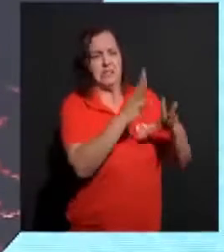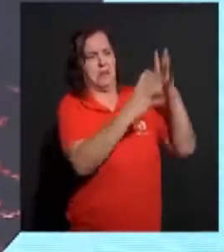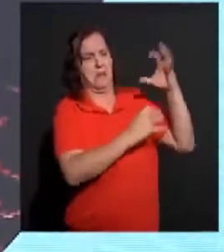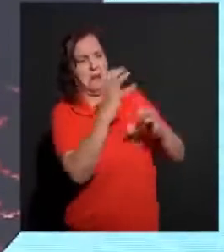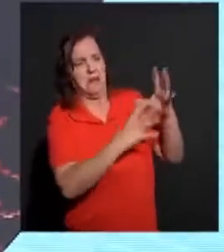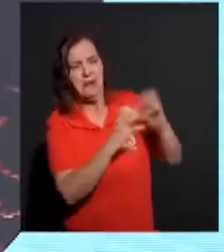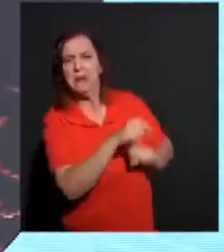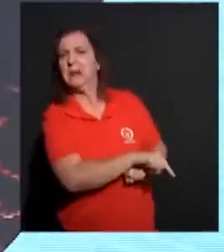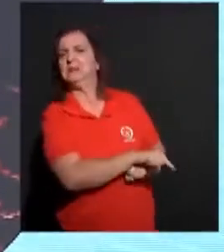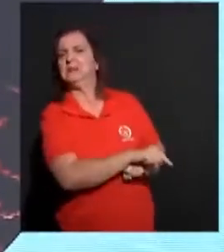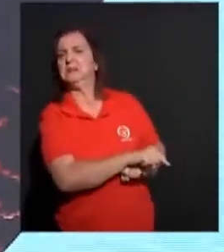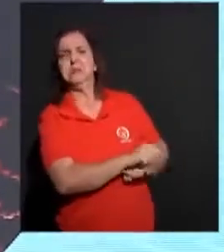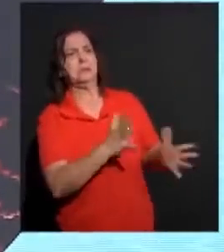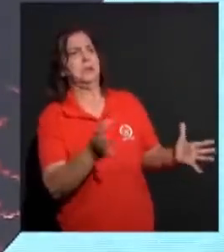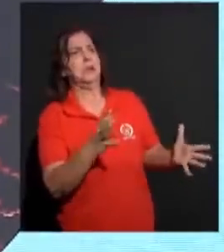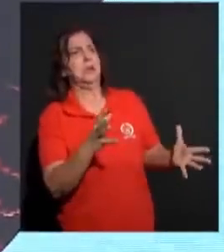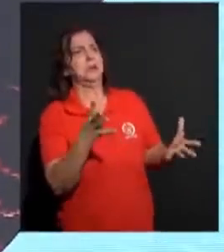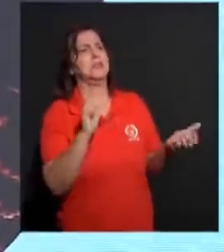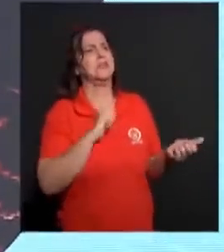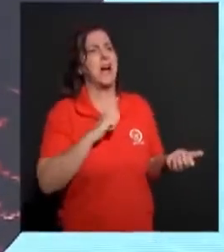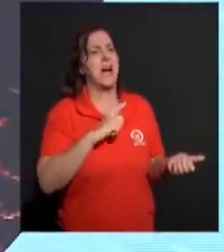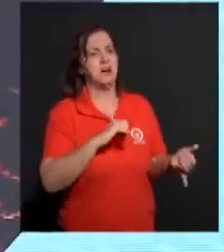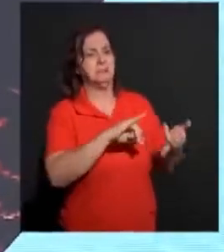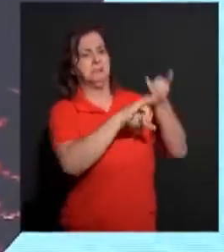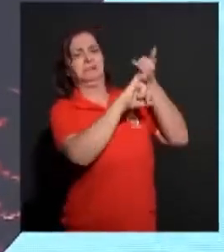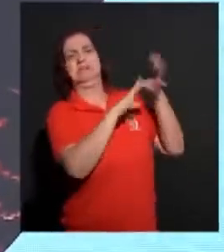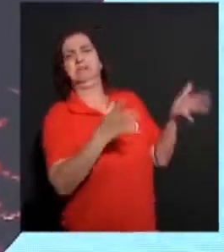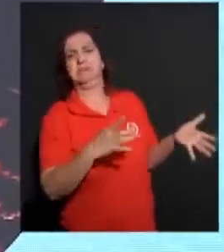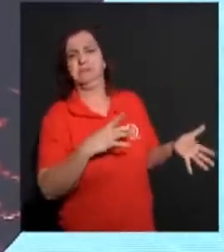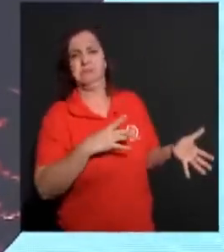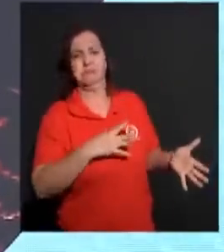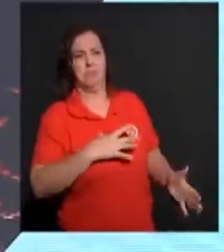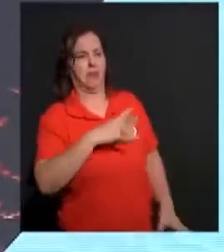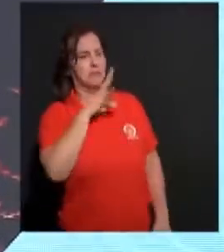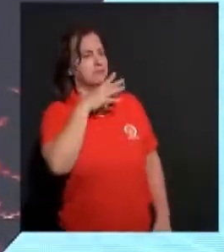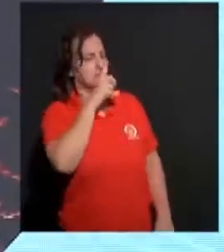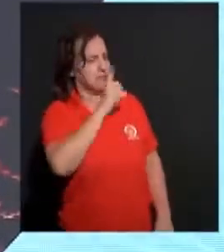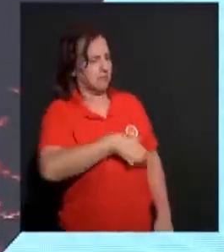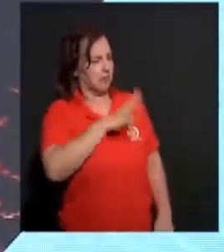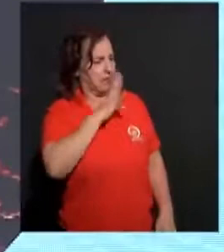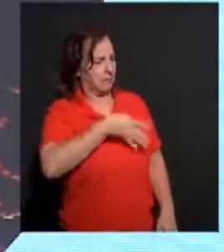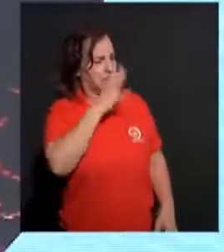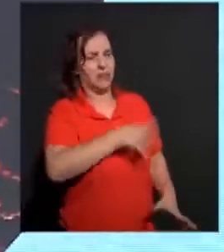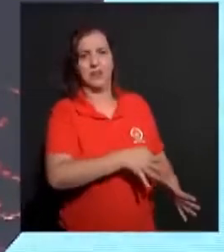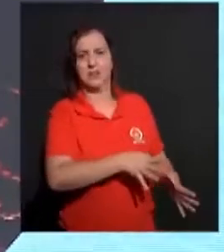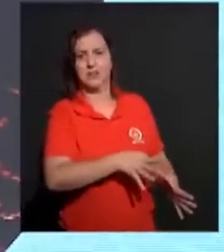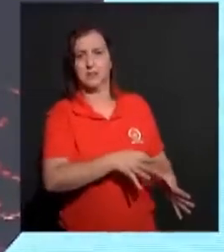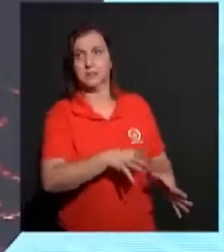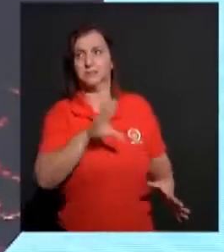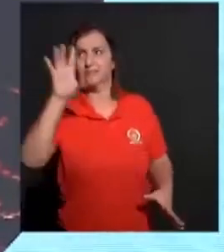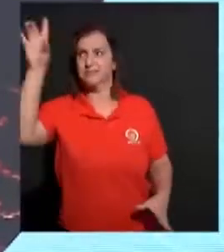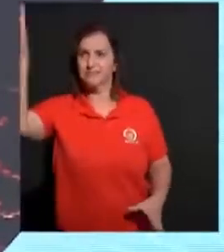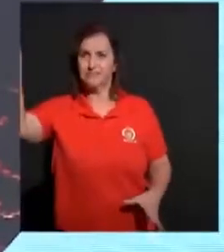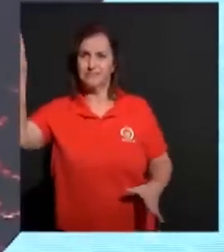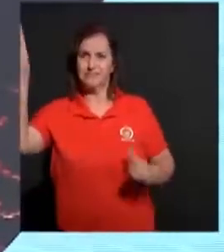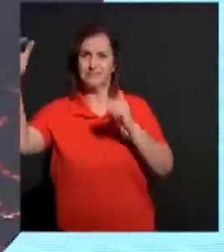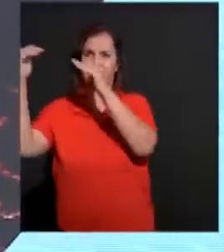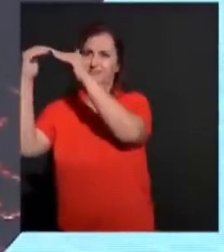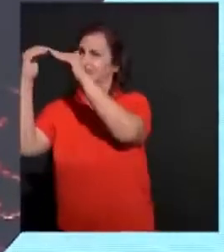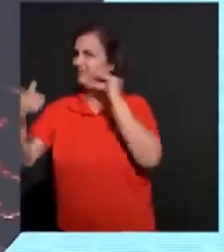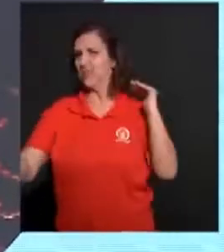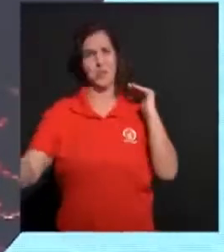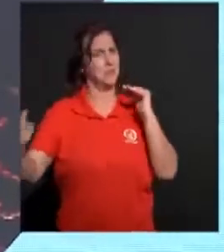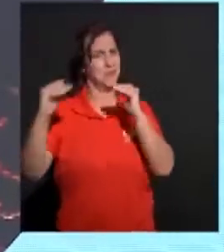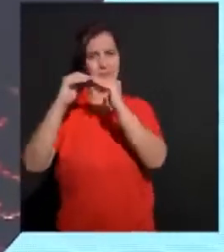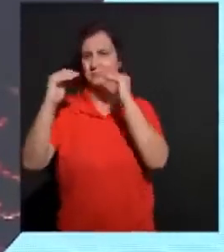Ou que tem causado calúnias. Tem andado em arrogância. Não é isso que o Senhor deseja. Isso não é sinal.